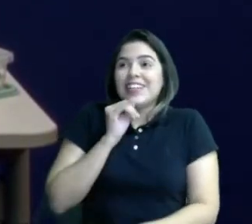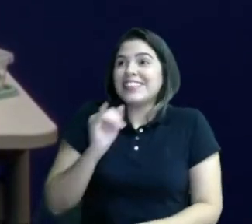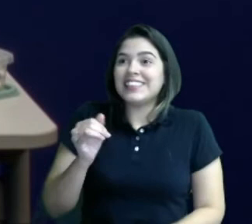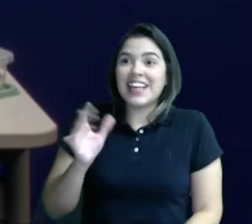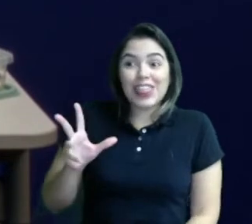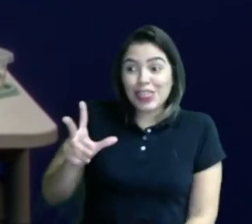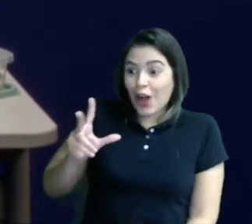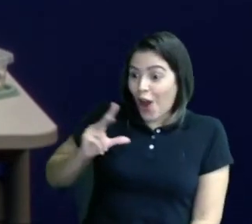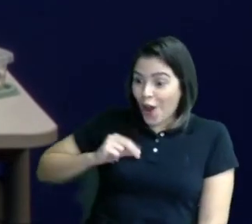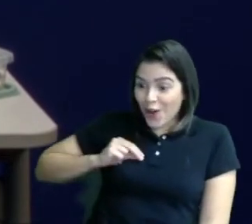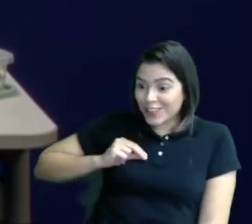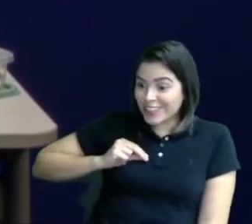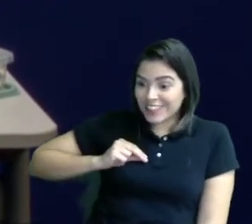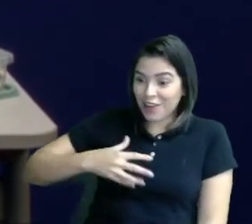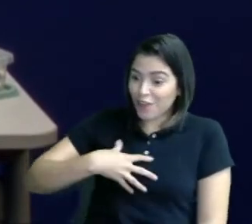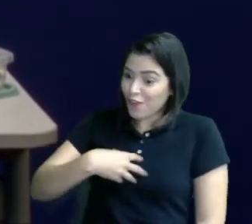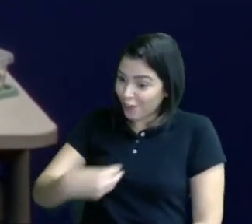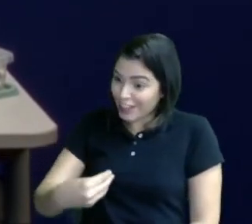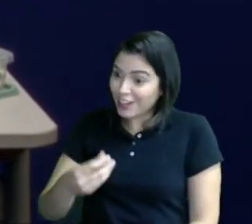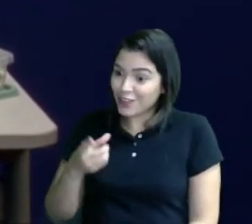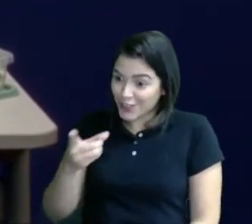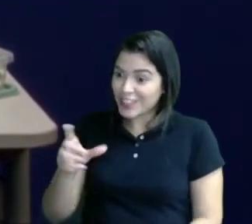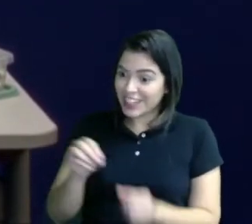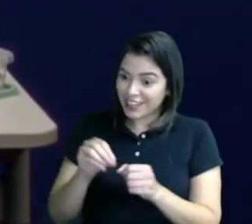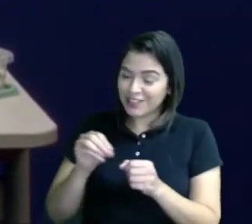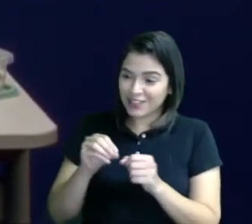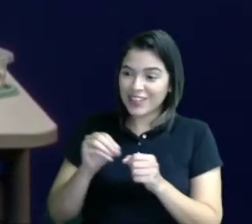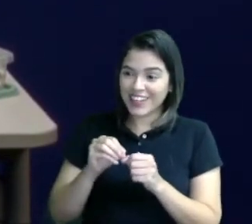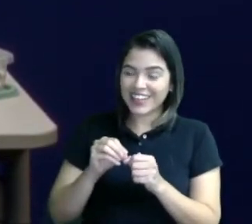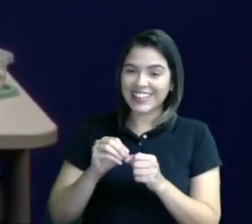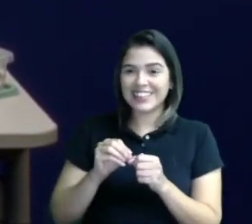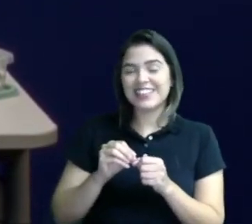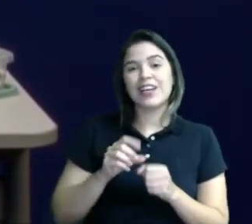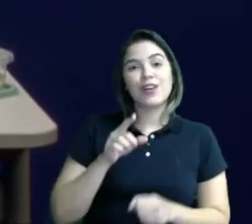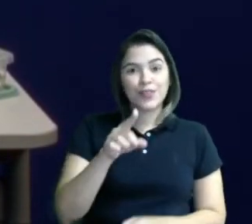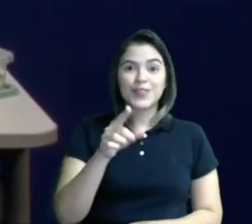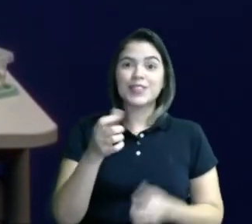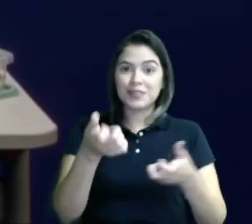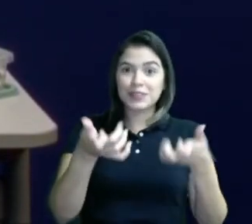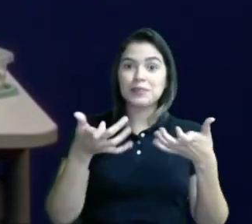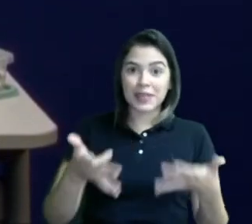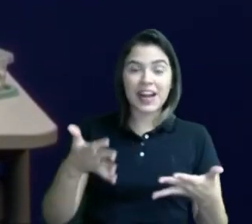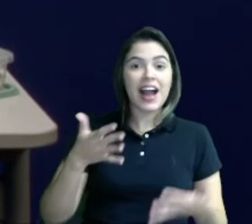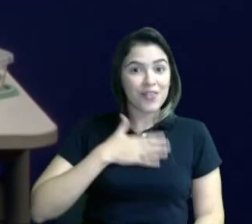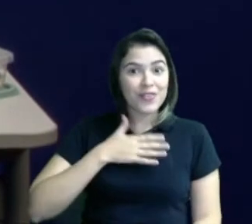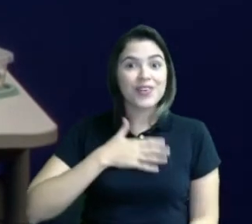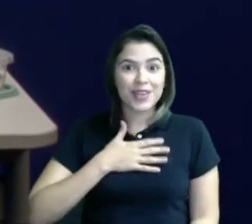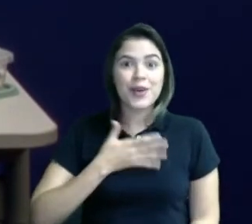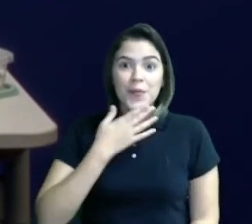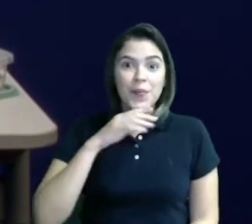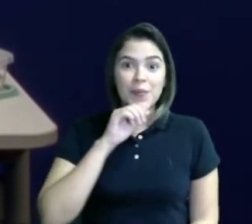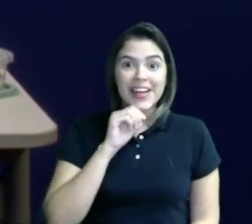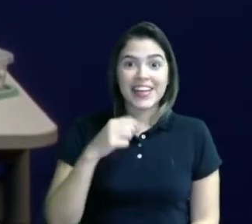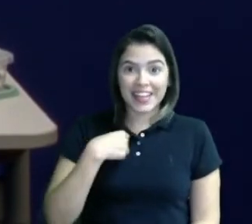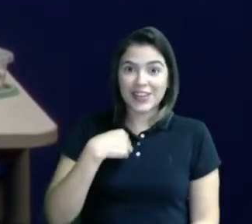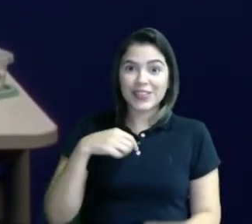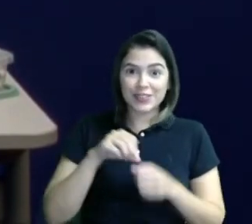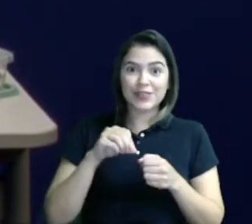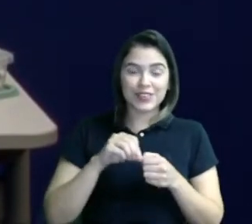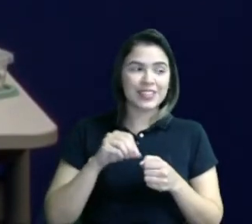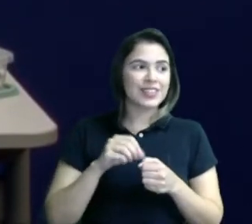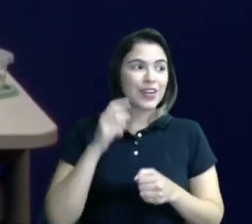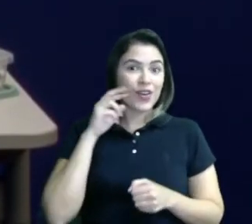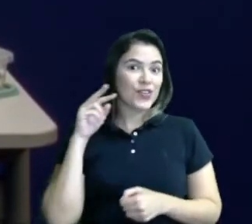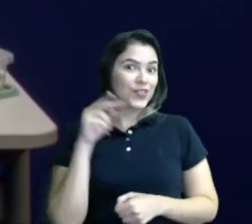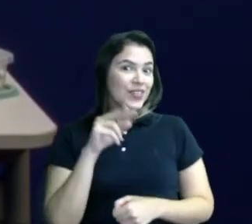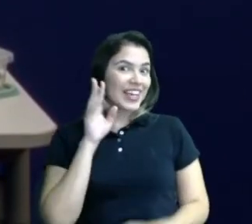nossa, meu filho. Minha filha, foi você que fez. Você vai dizer, foi eu, papai. Foi eu que fiz. Olha, já tá